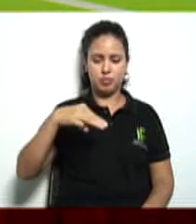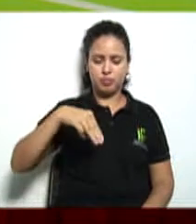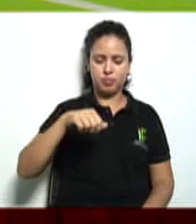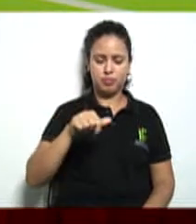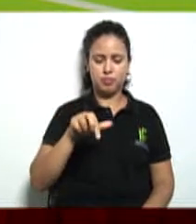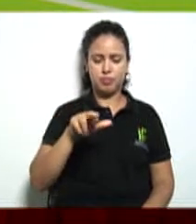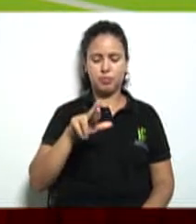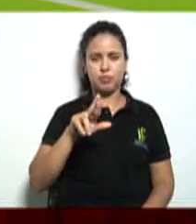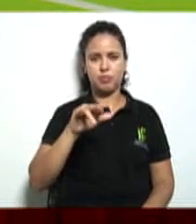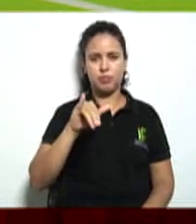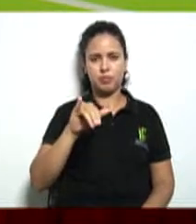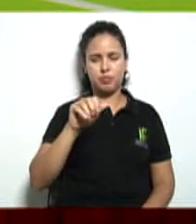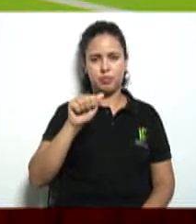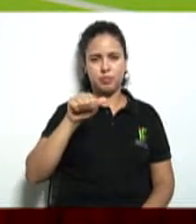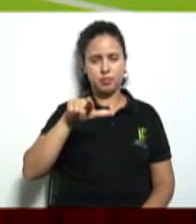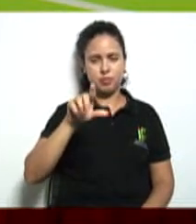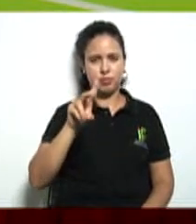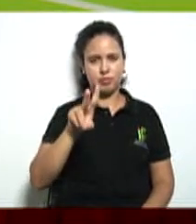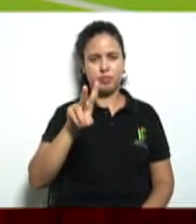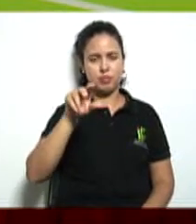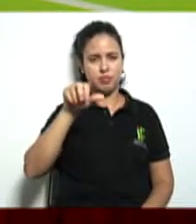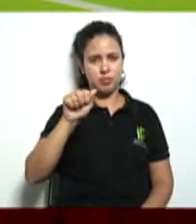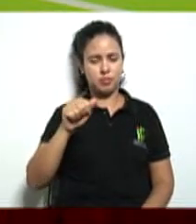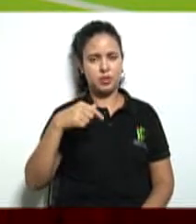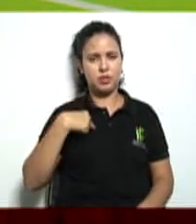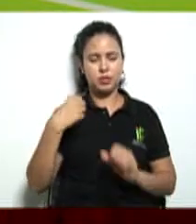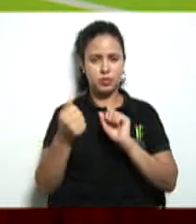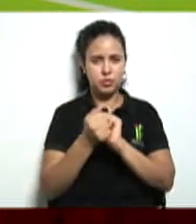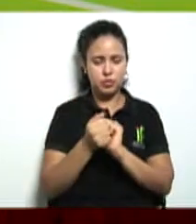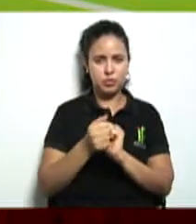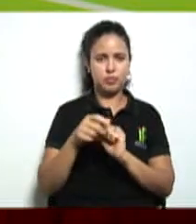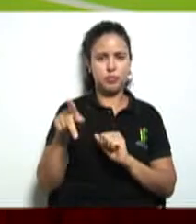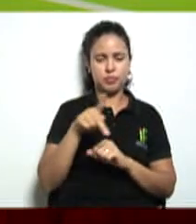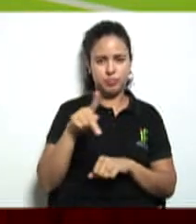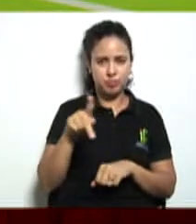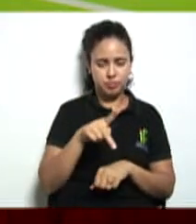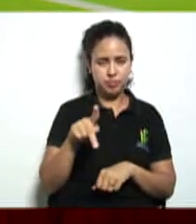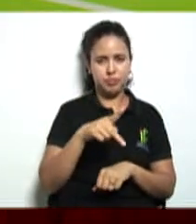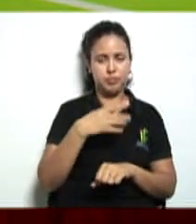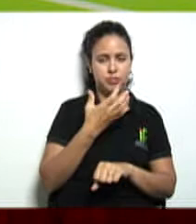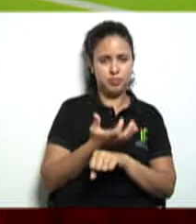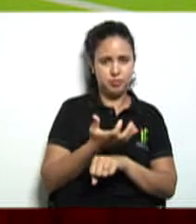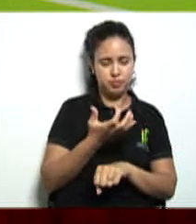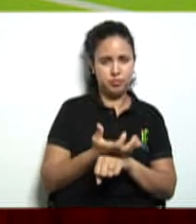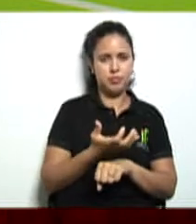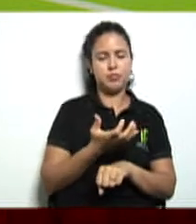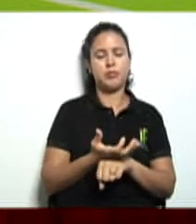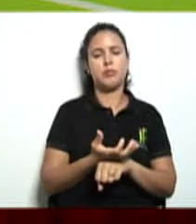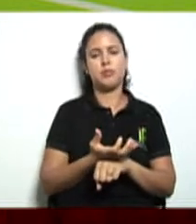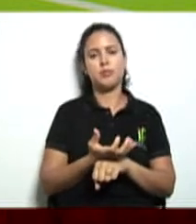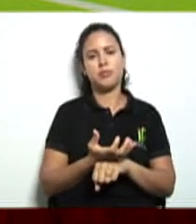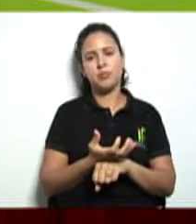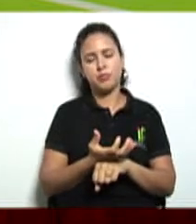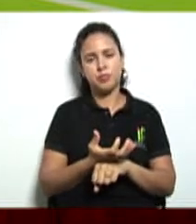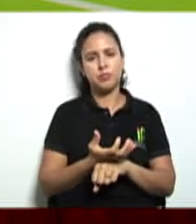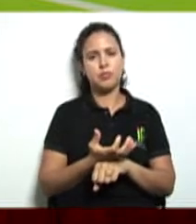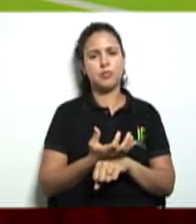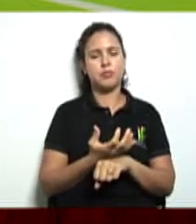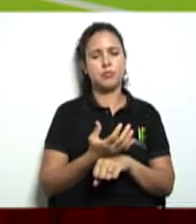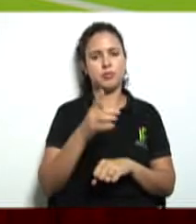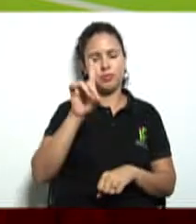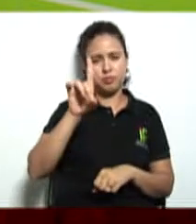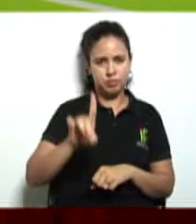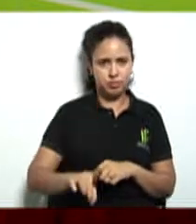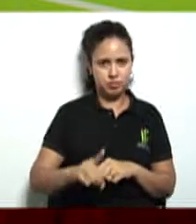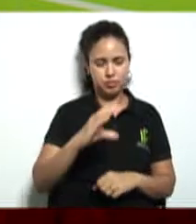Eu também vou ser professora de vocês nessa disciplina de Constituição e Educação Cooperativista, certo? E vou